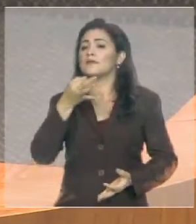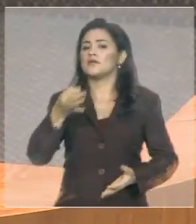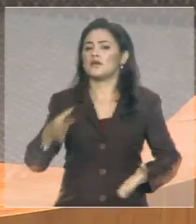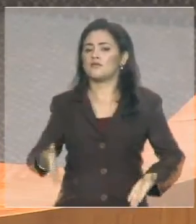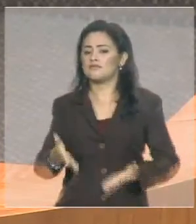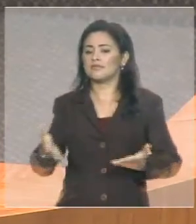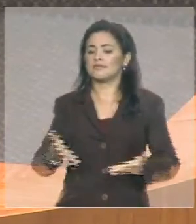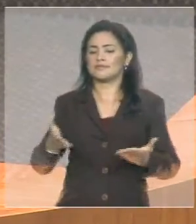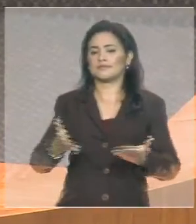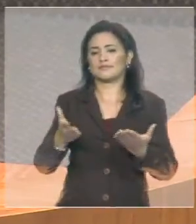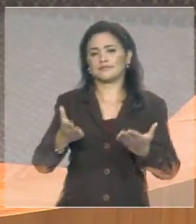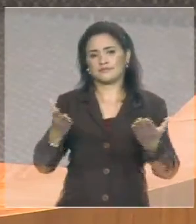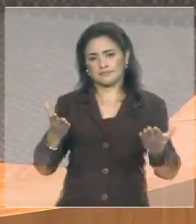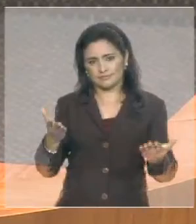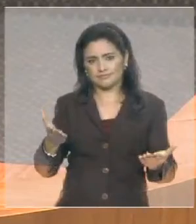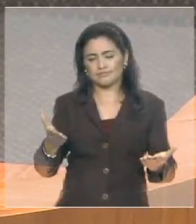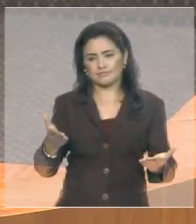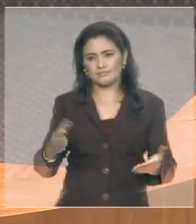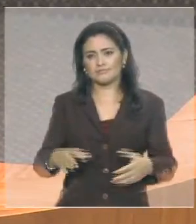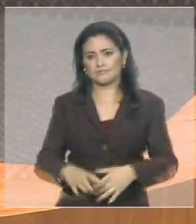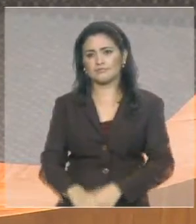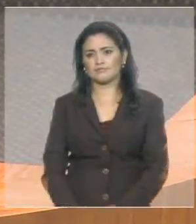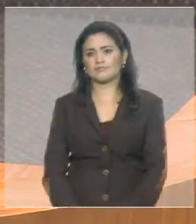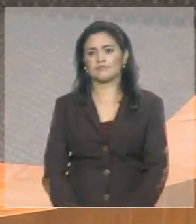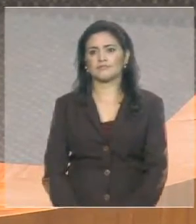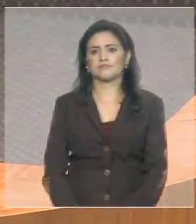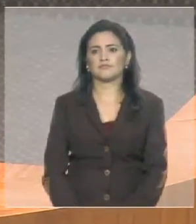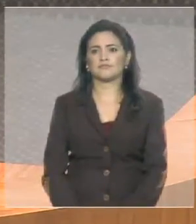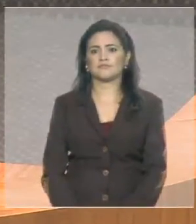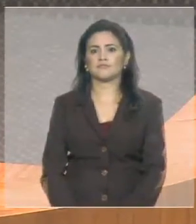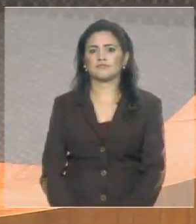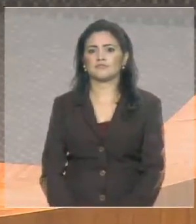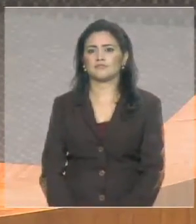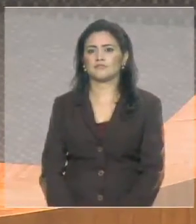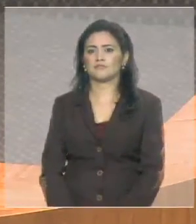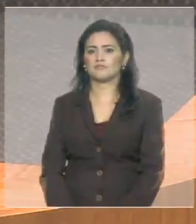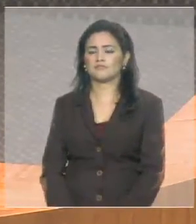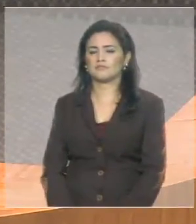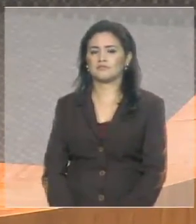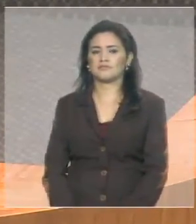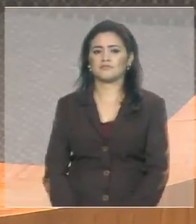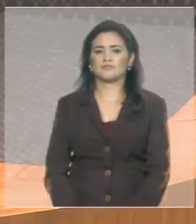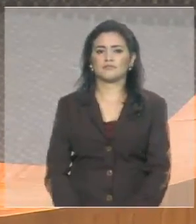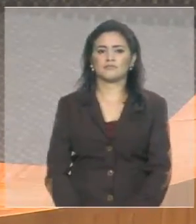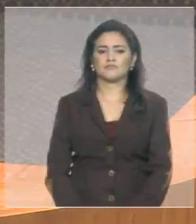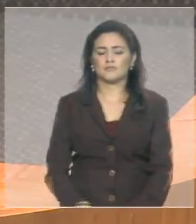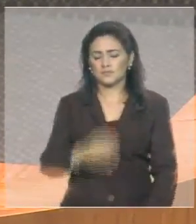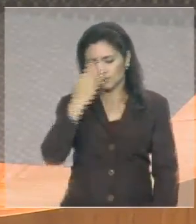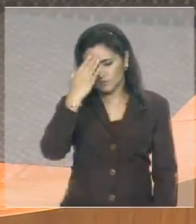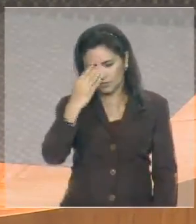objetivo dela. Até porque, como já disse o poeta, não é a pedra em si, é o que se faz da pedra. Muito obrigado a todos, que Deus nos abençoe.